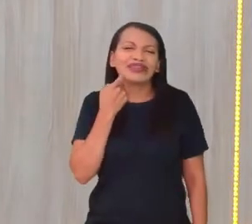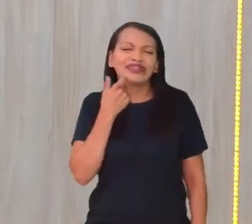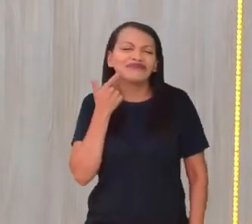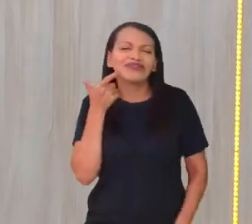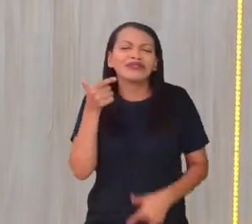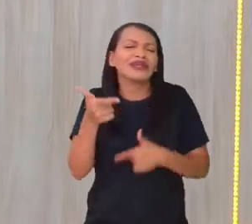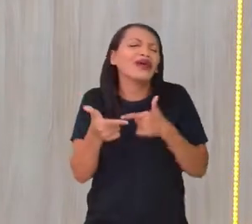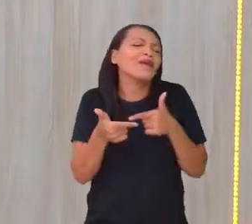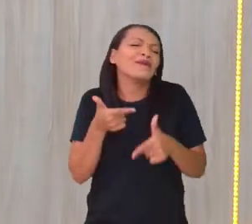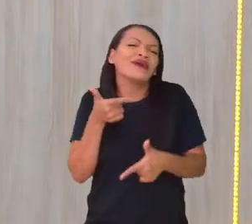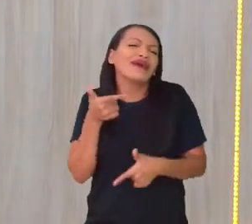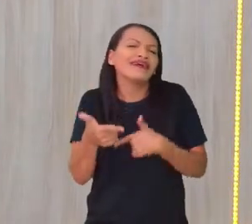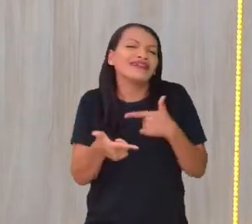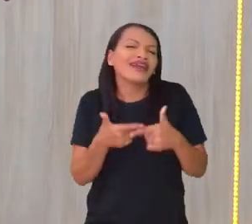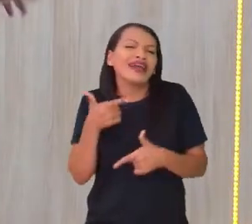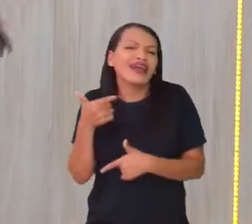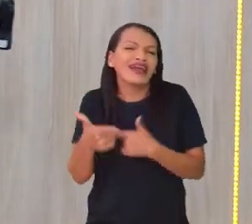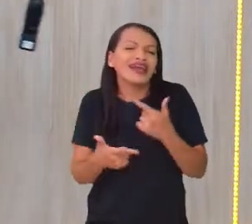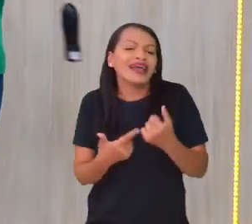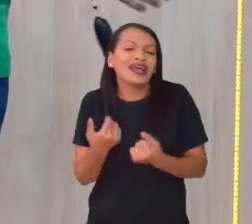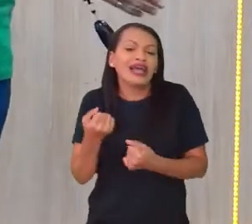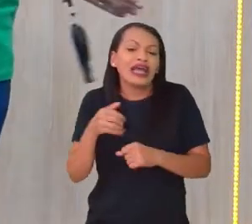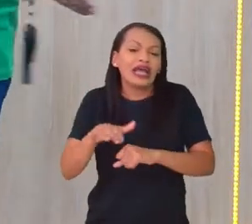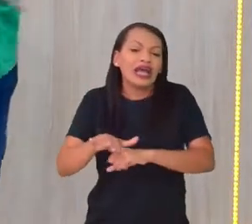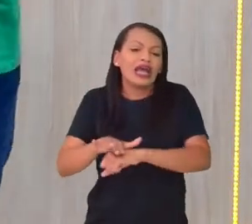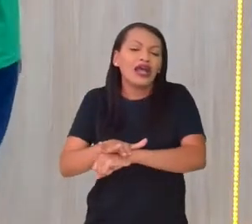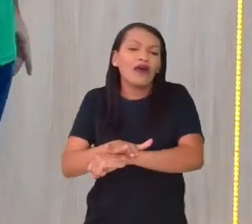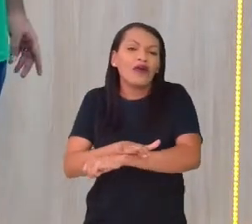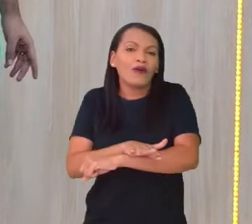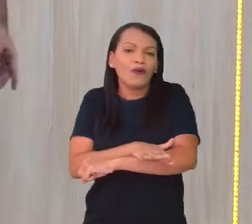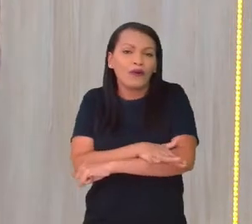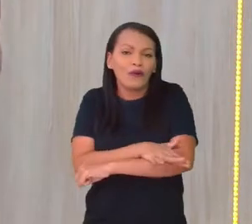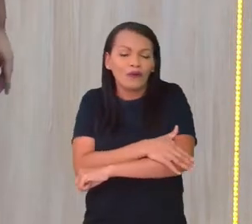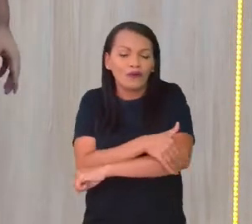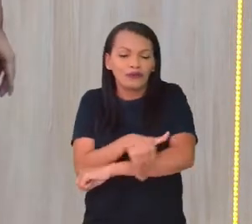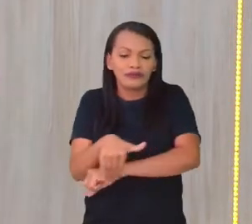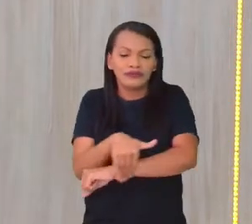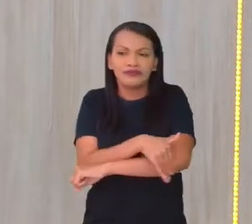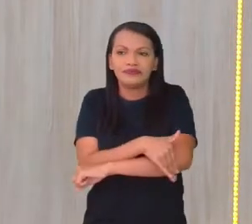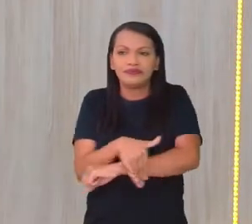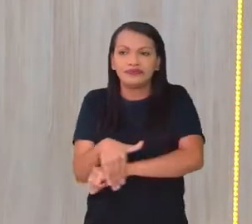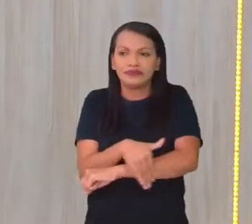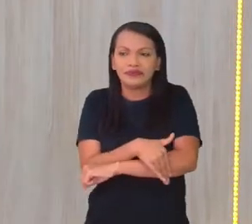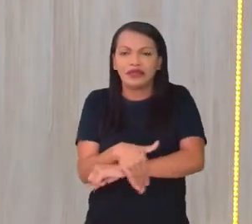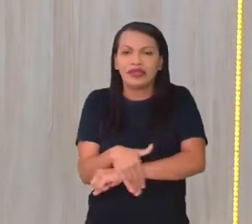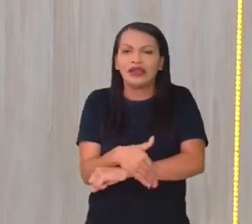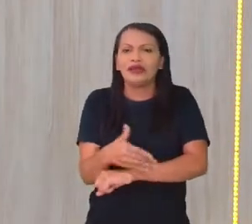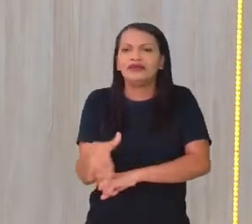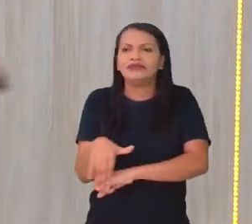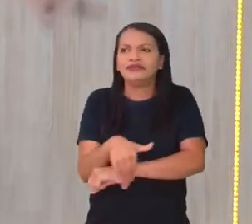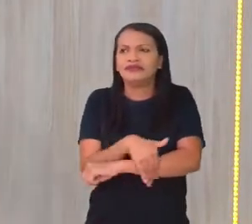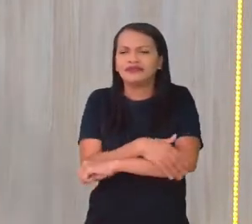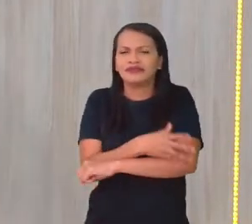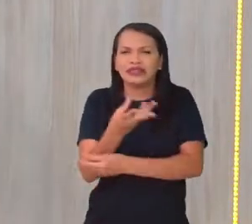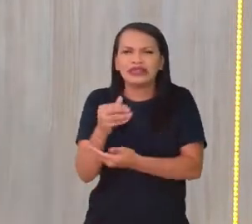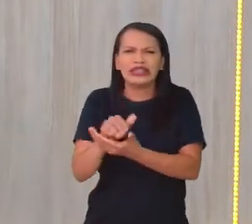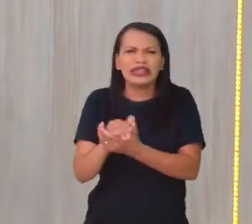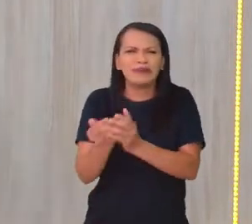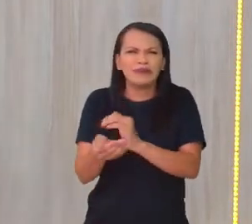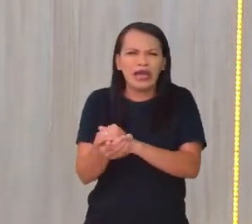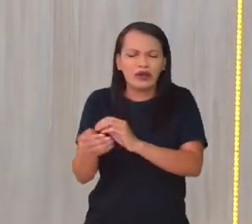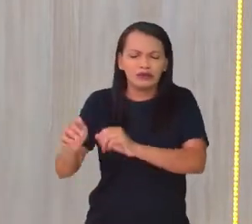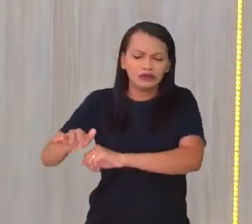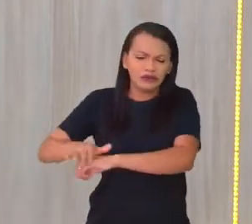foi trabalhar, estava lá a sua rua ainda com, por exemplo, vamos chamar no popular, sua rua estava de barro,